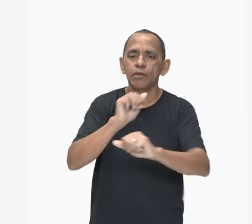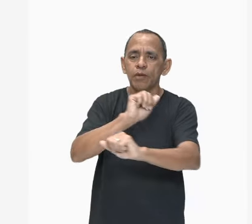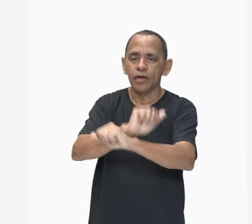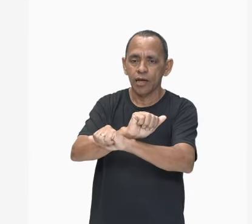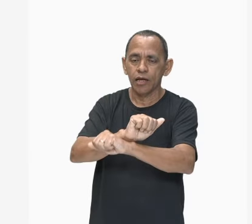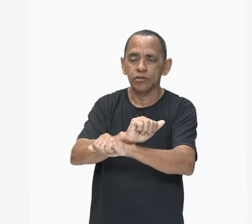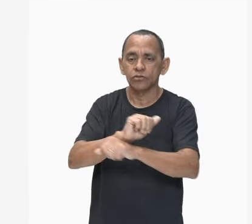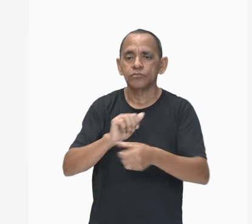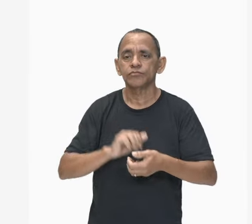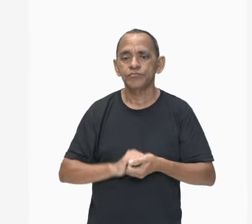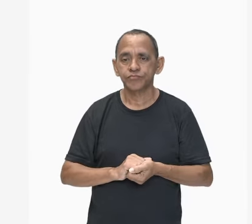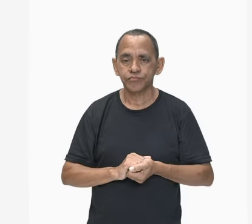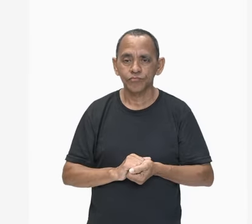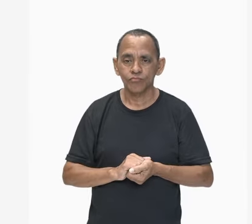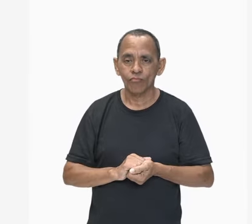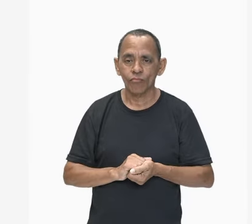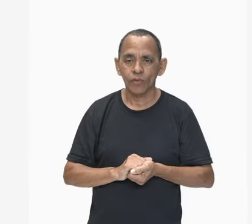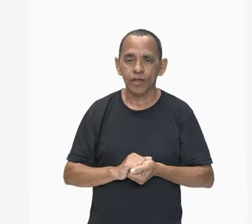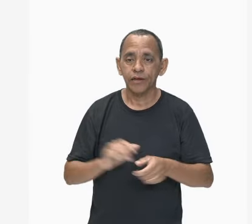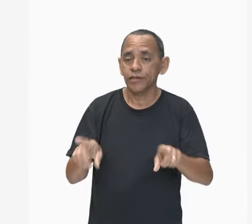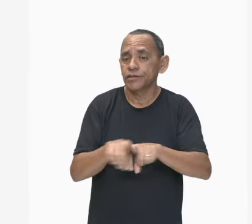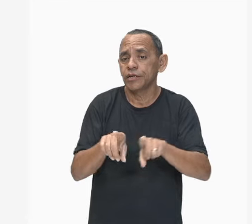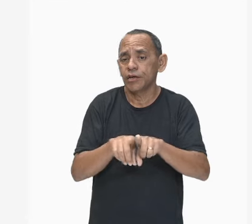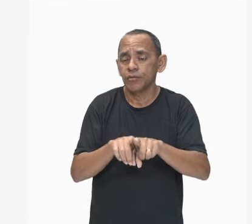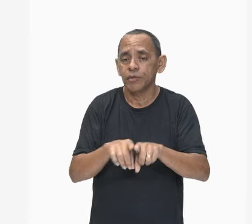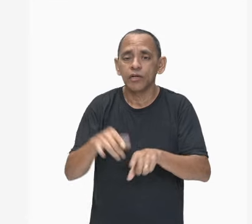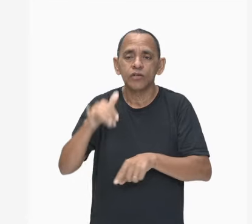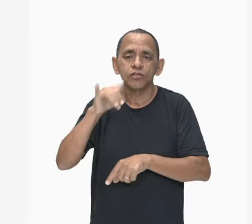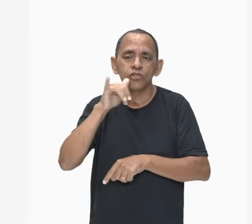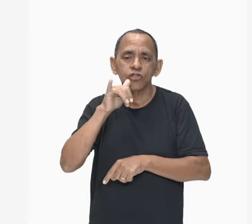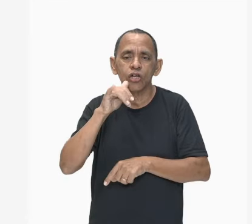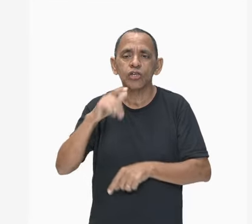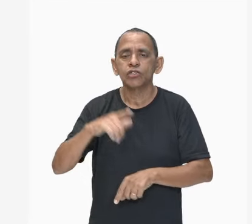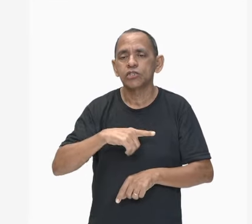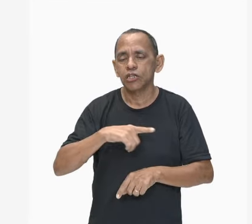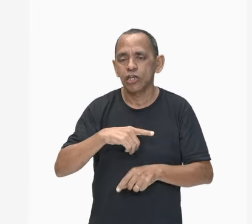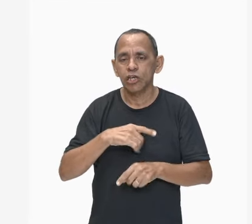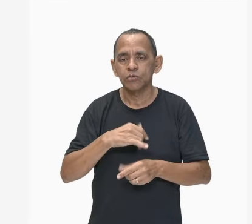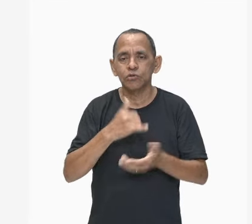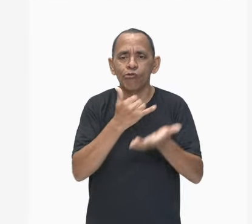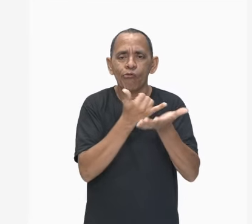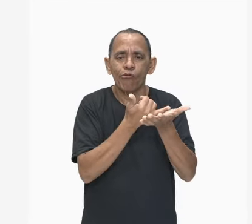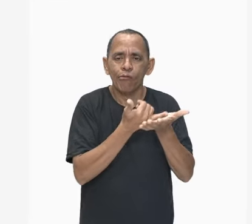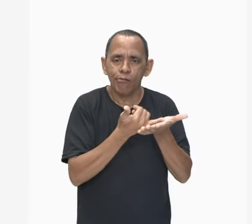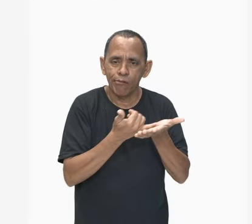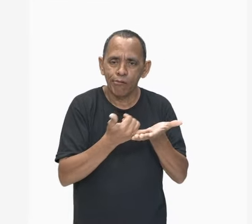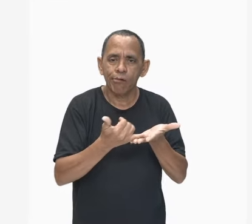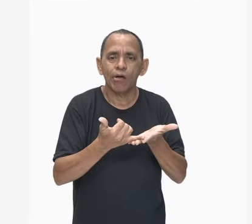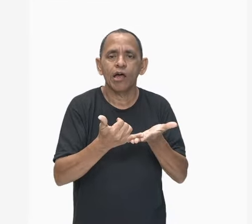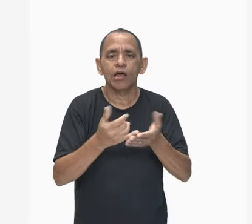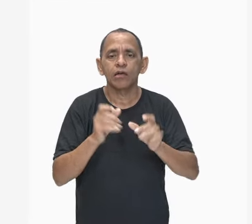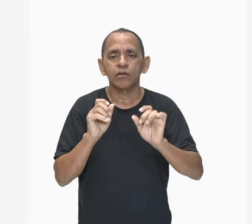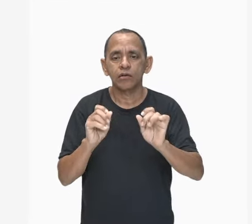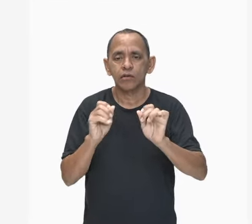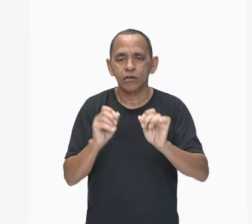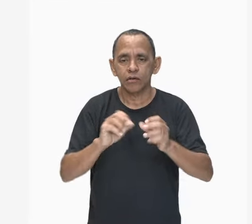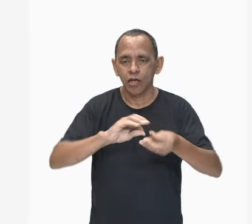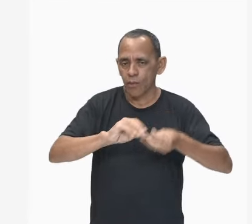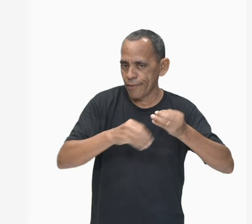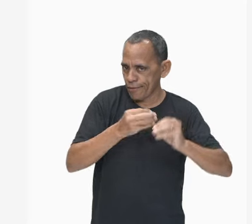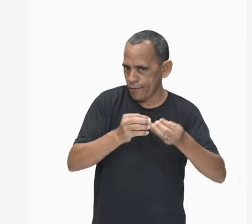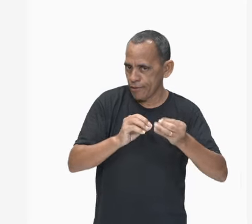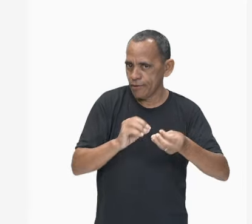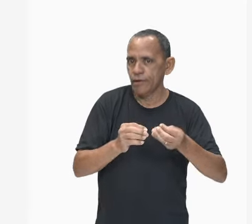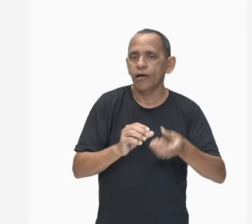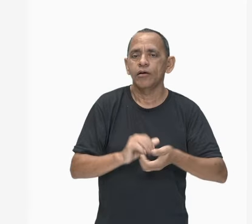eletrostática, temos aqui uma introdução à carga elétrica. Aí você pode